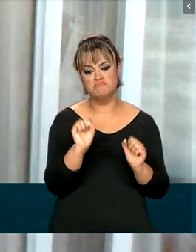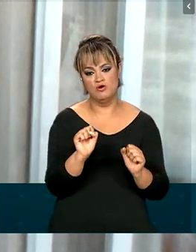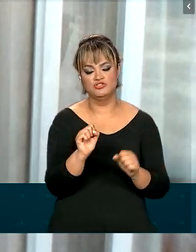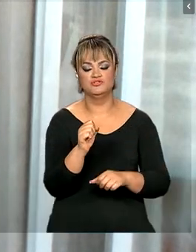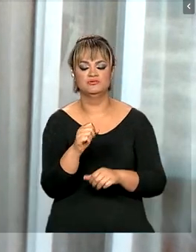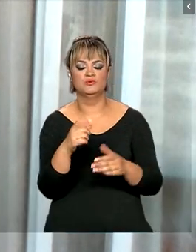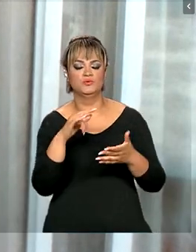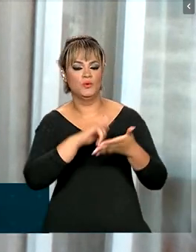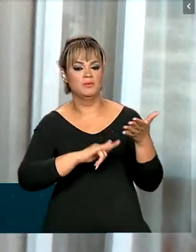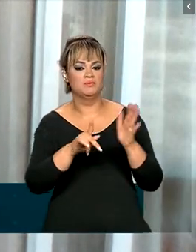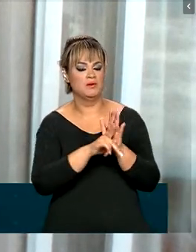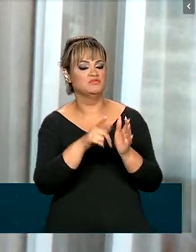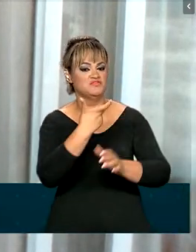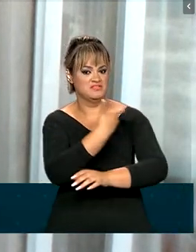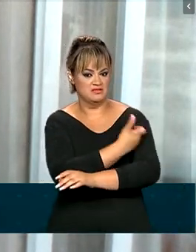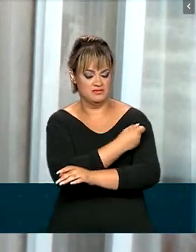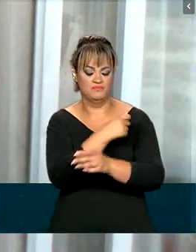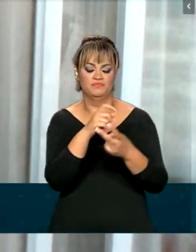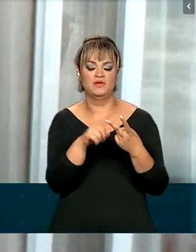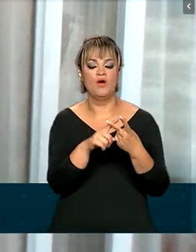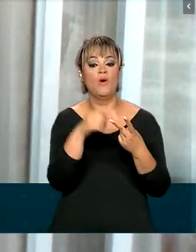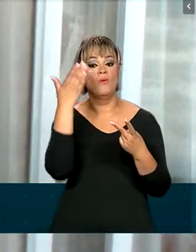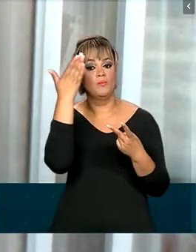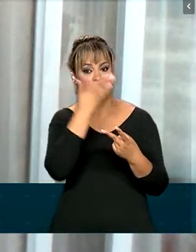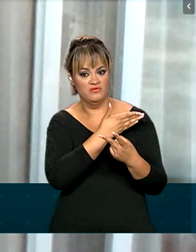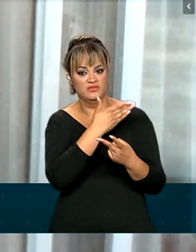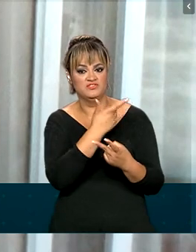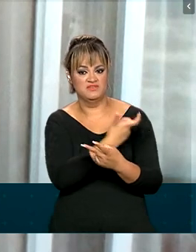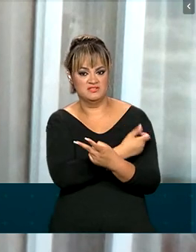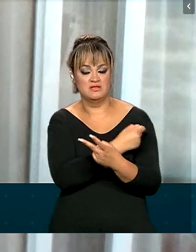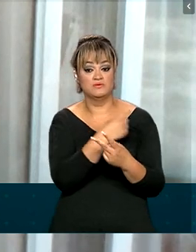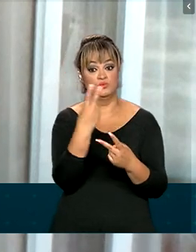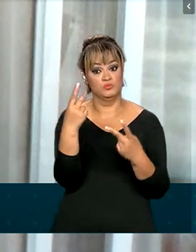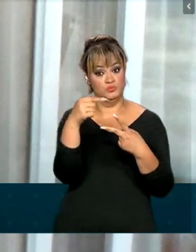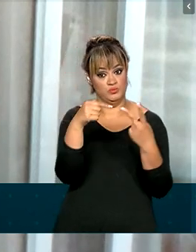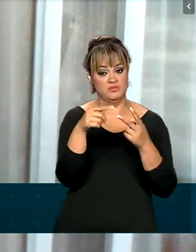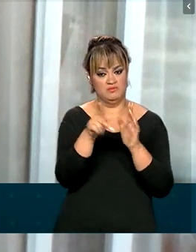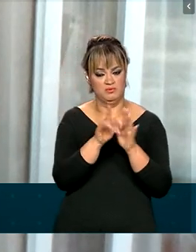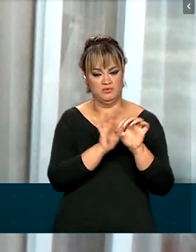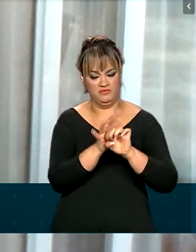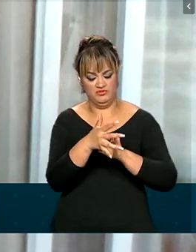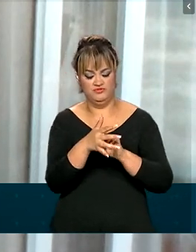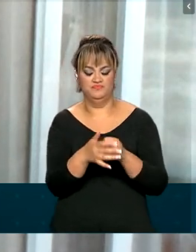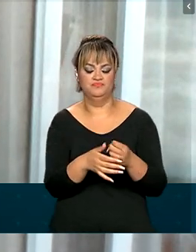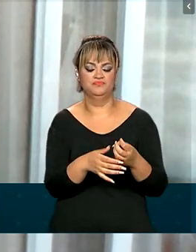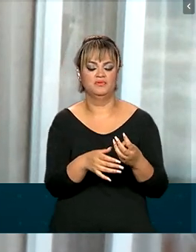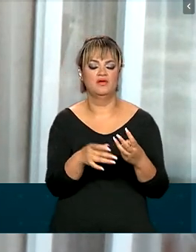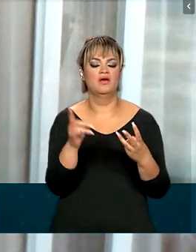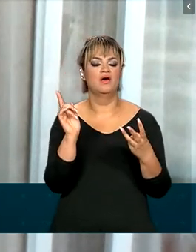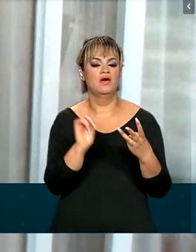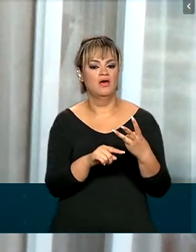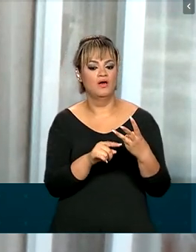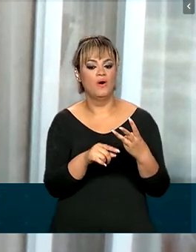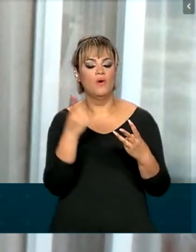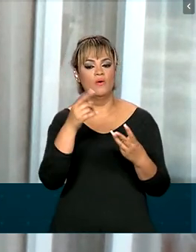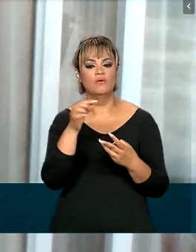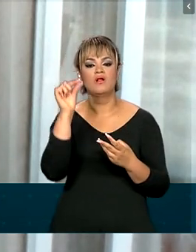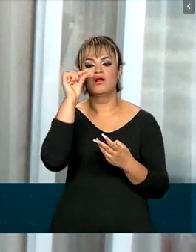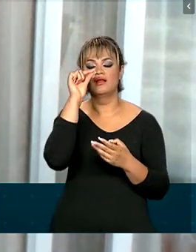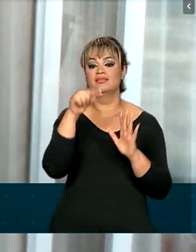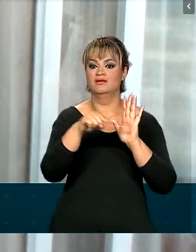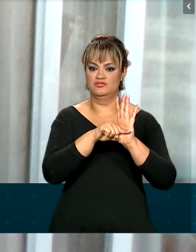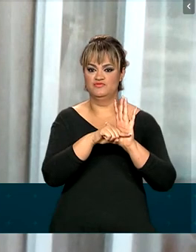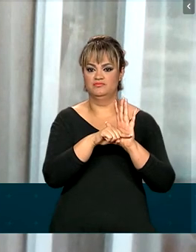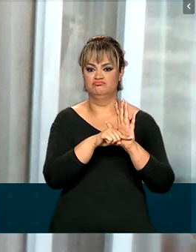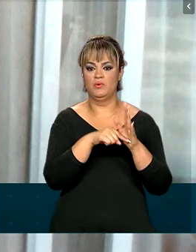a vacinação, ou o comprovante de vacinação das duas primeiras doses, ou o teste negativo